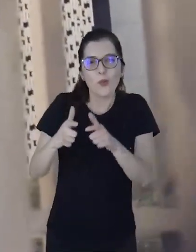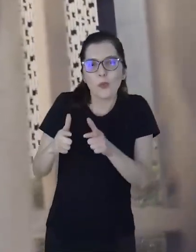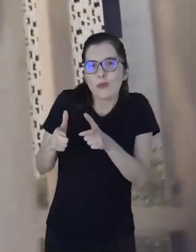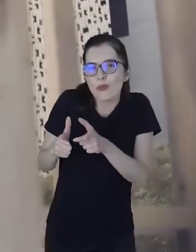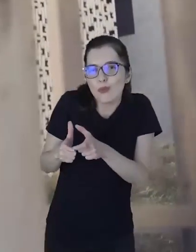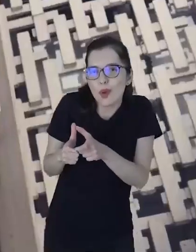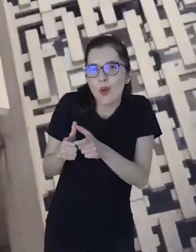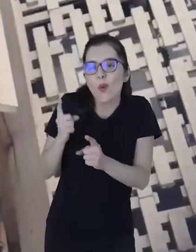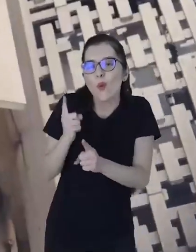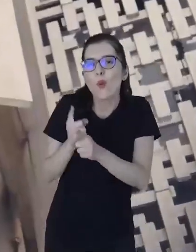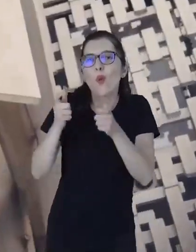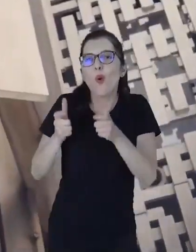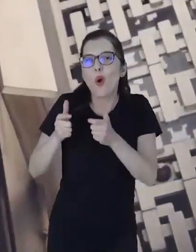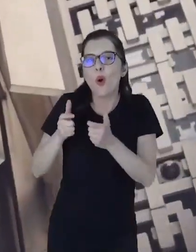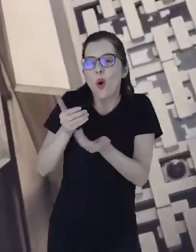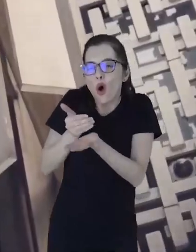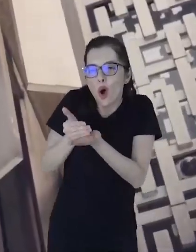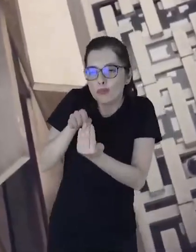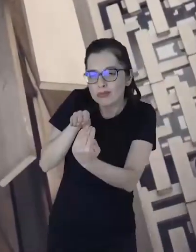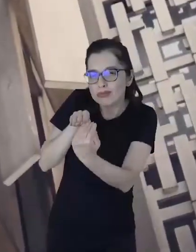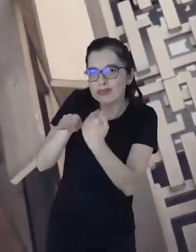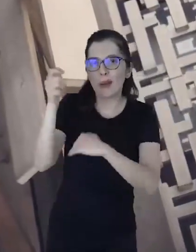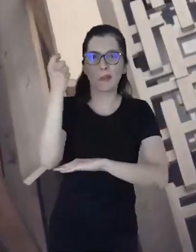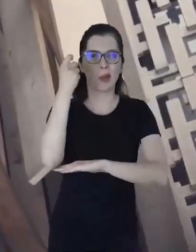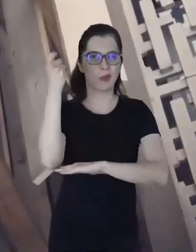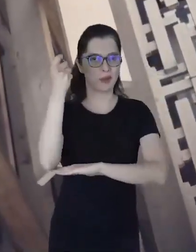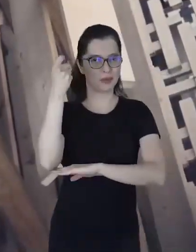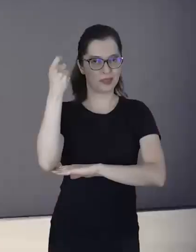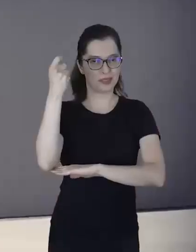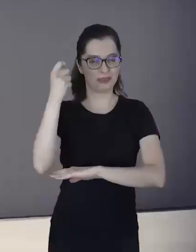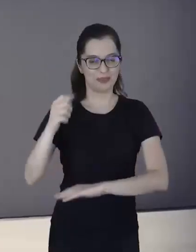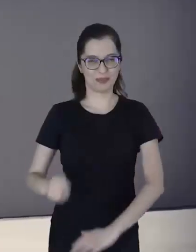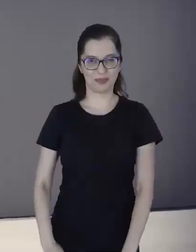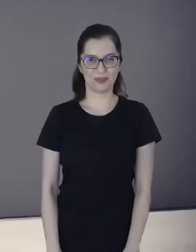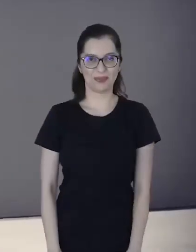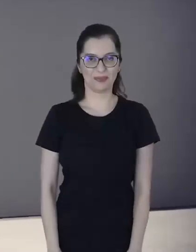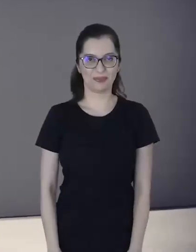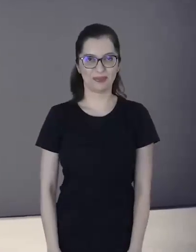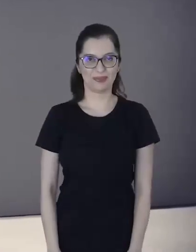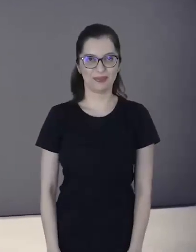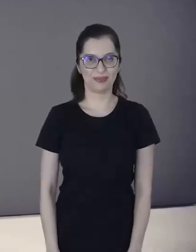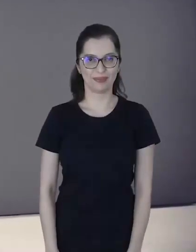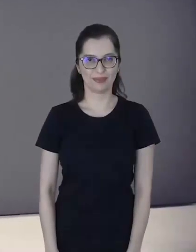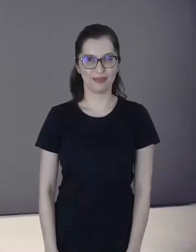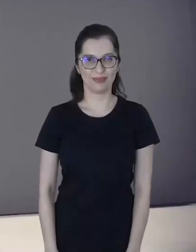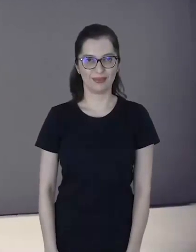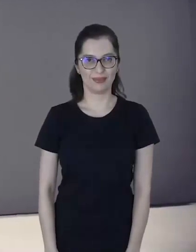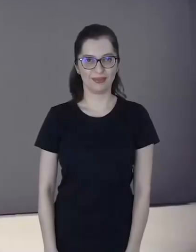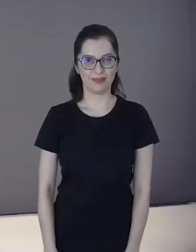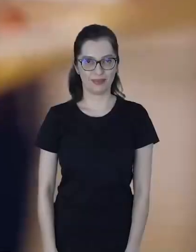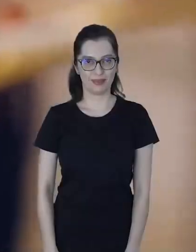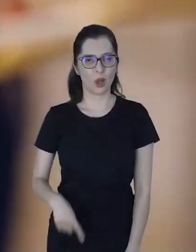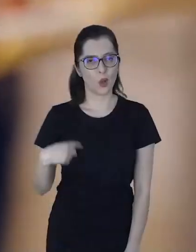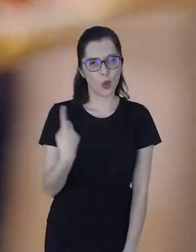pedacinho do Japão localizado no início da Avenida Paulista. Outra fachada com um cobogó de concreto branco abaixo em um portão preto Japan